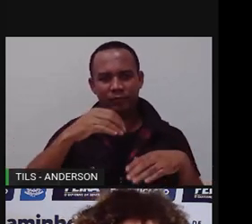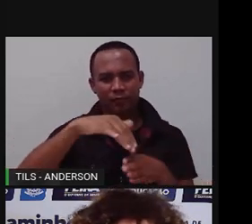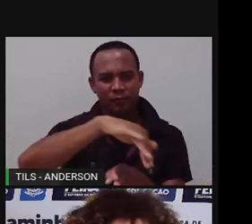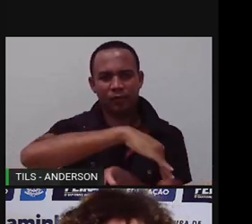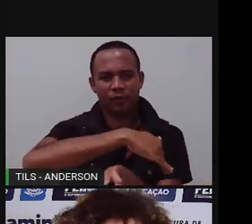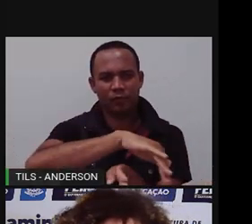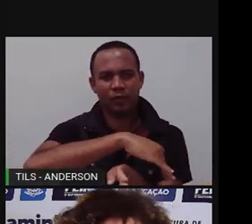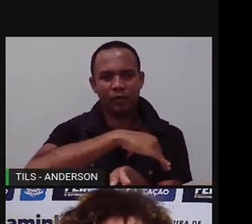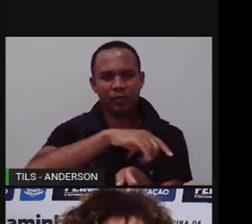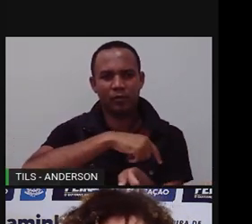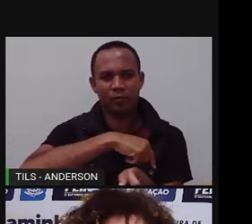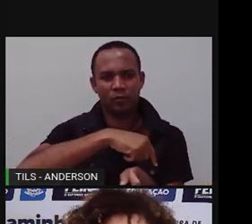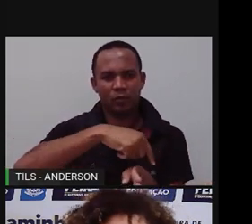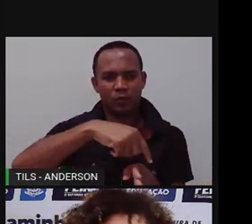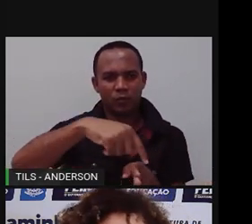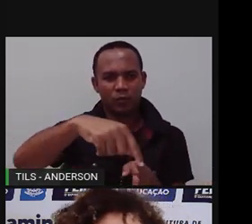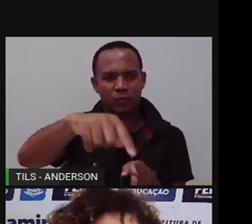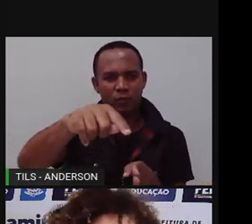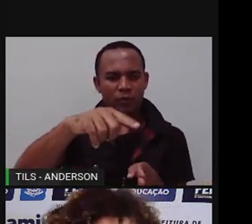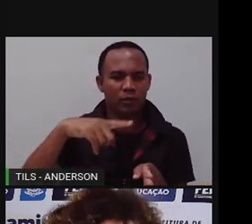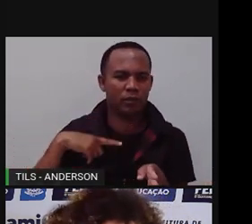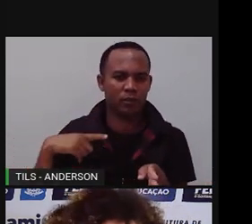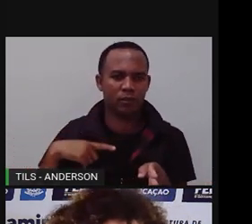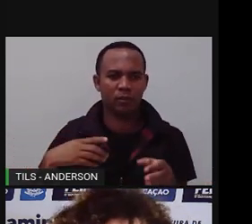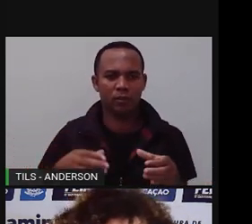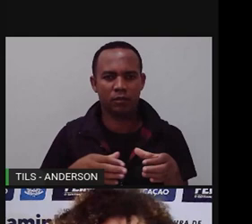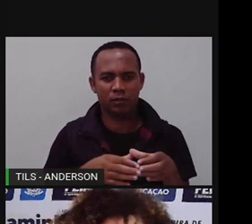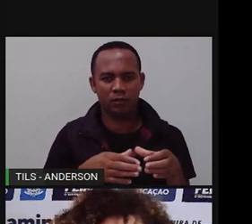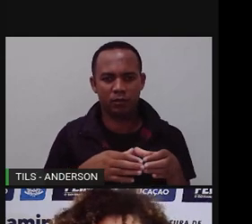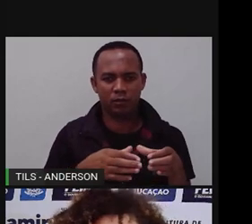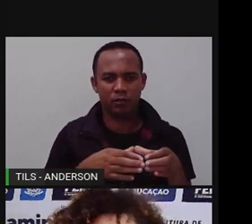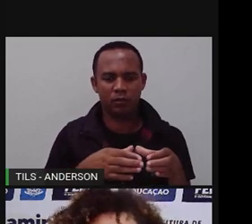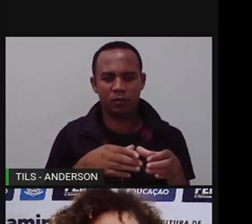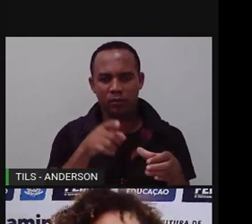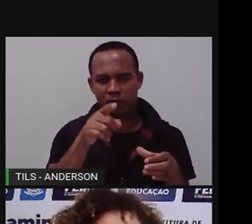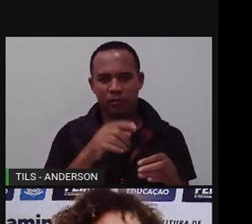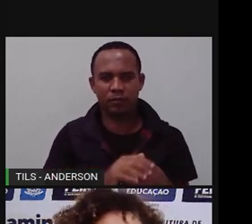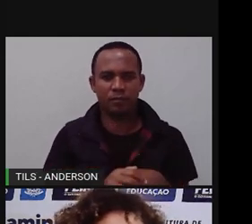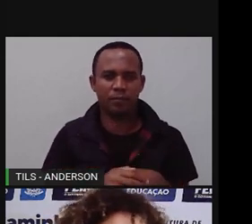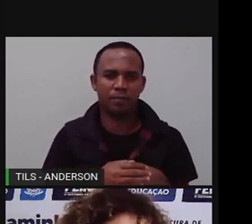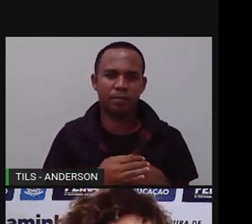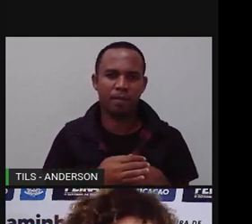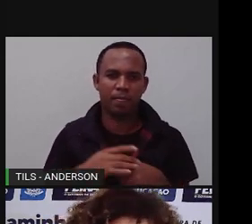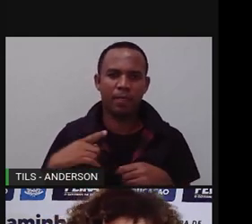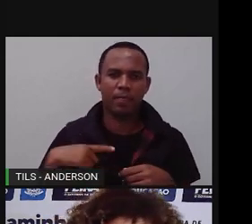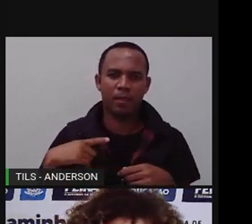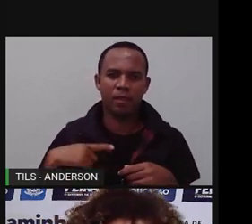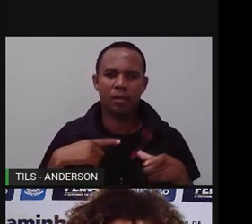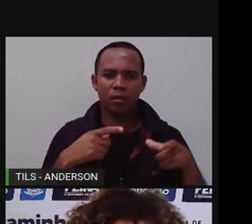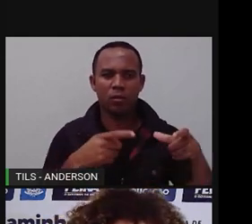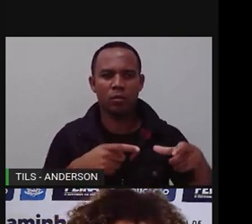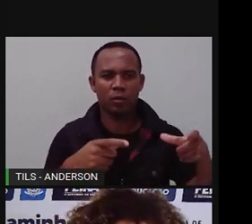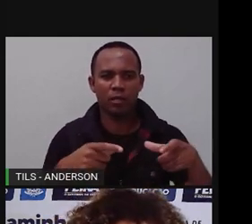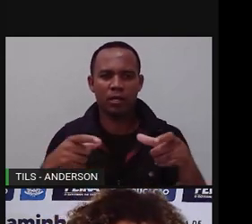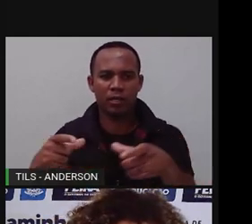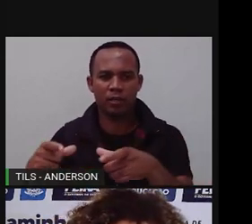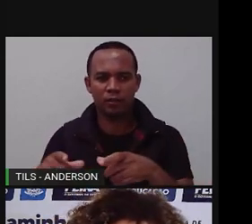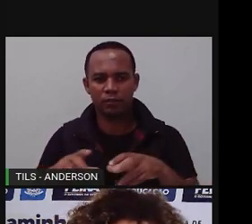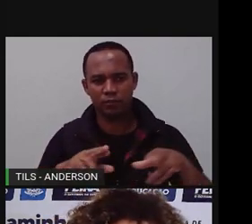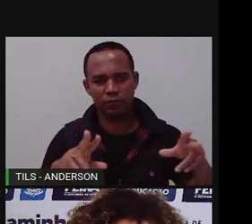aí, você vai sair lá na Quixabeira, tá? Prova de que eu conheço, todos ir lá. E temos outros quilombos também na